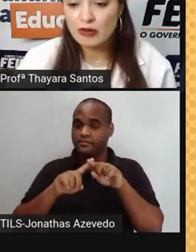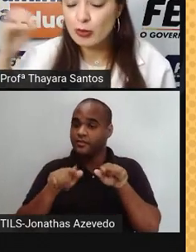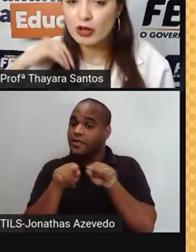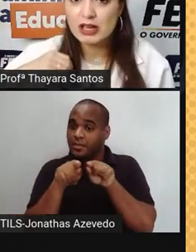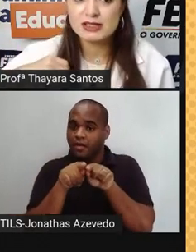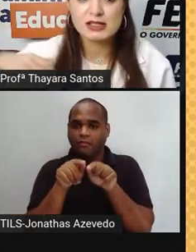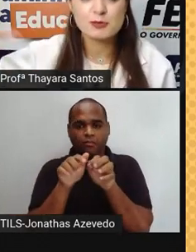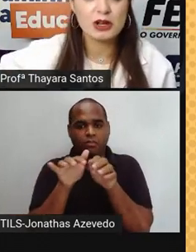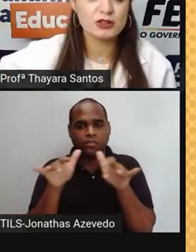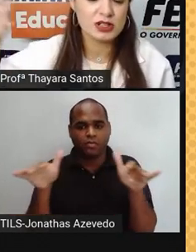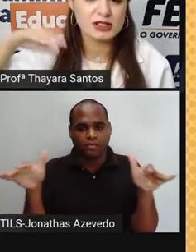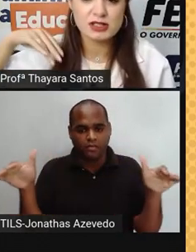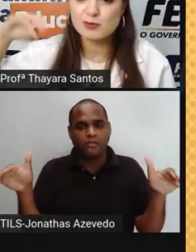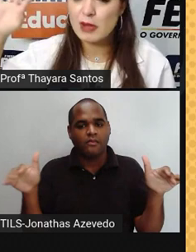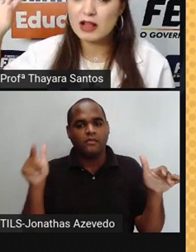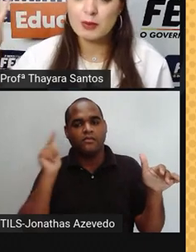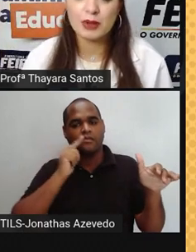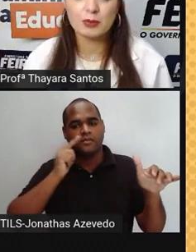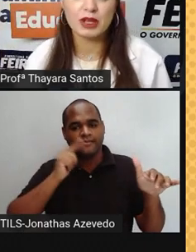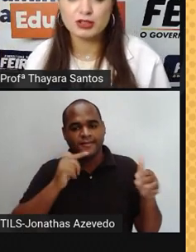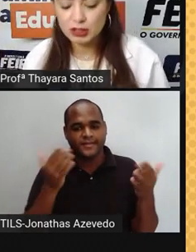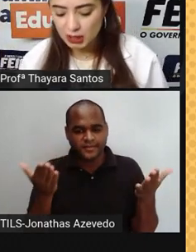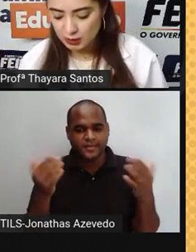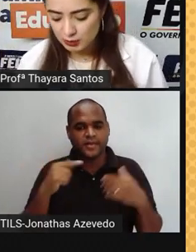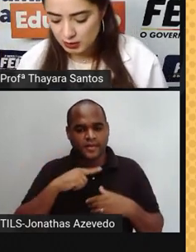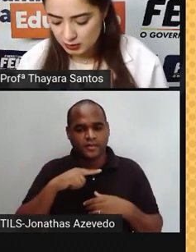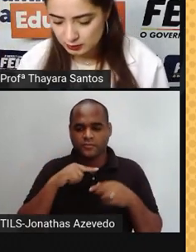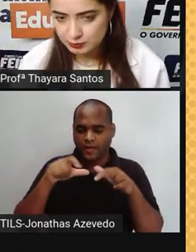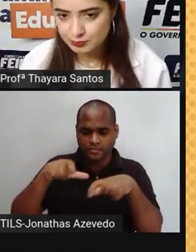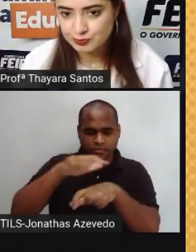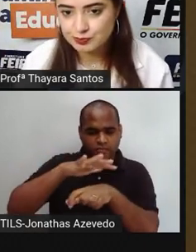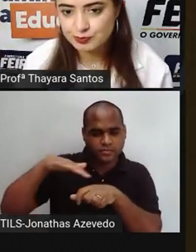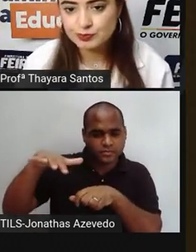é variável porque ele se expande. Ele se espalha pelo ambiente inteiro.